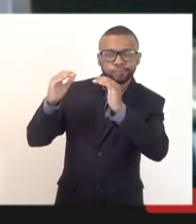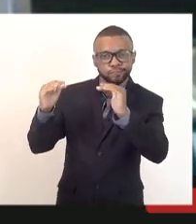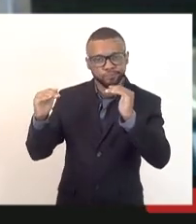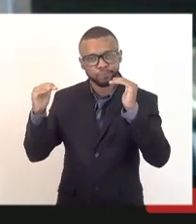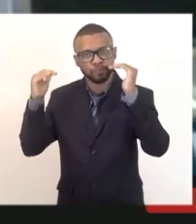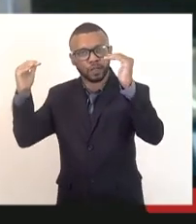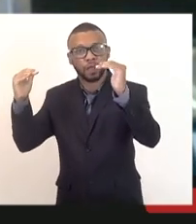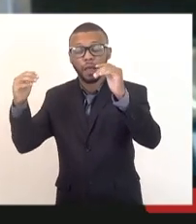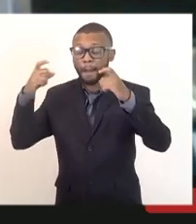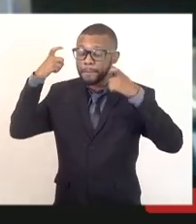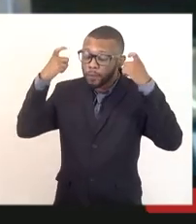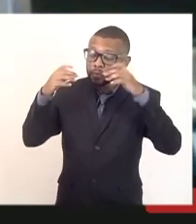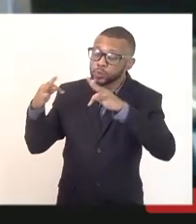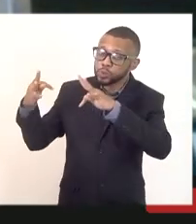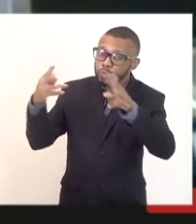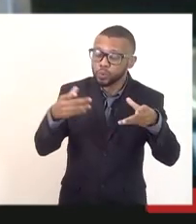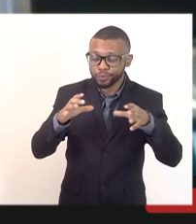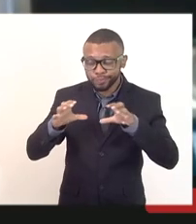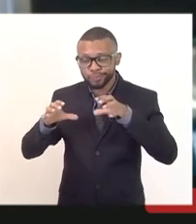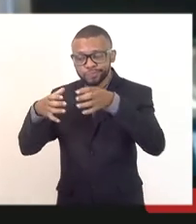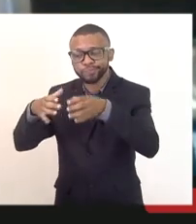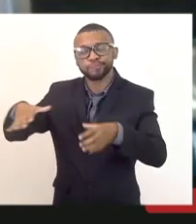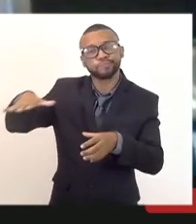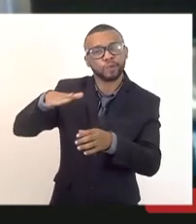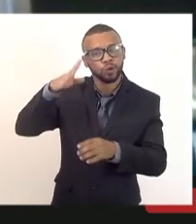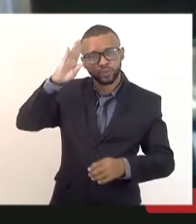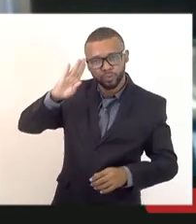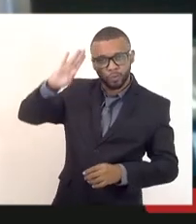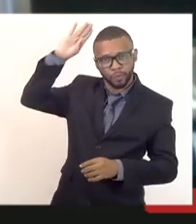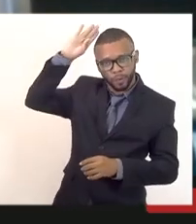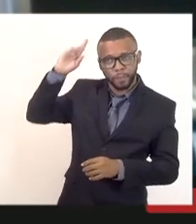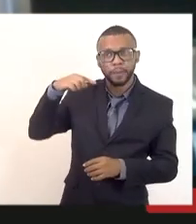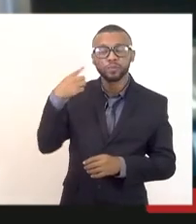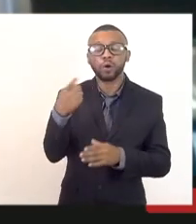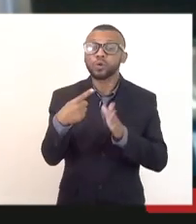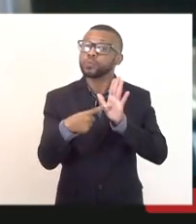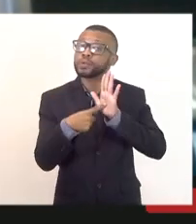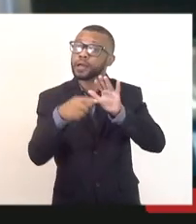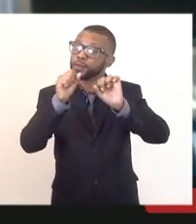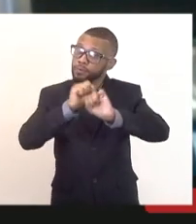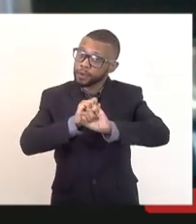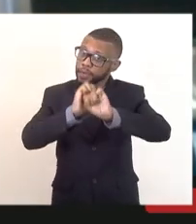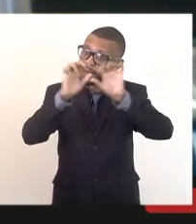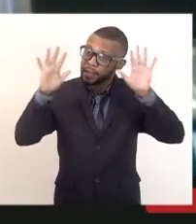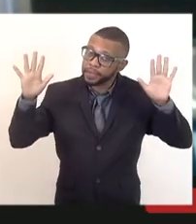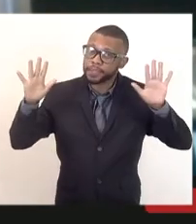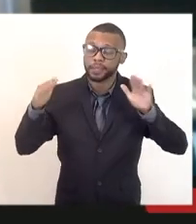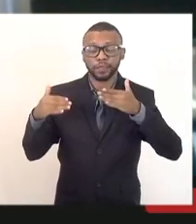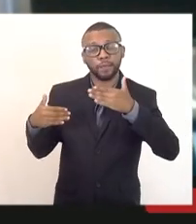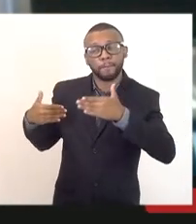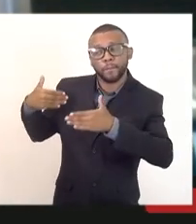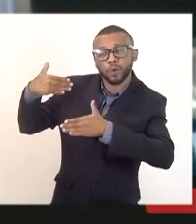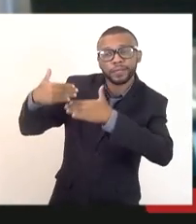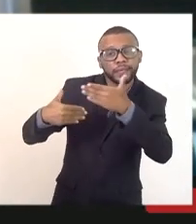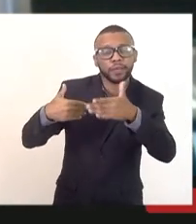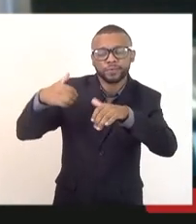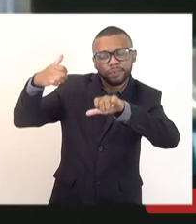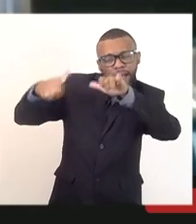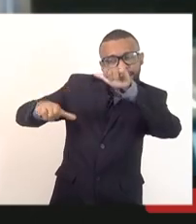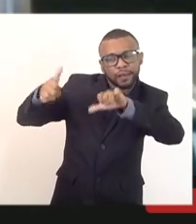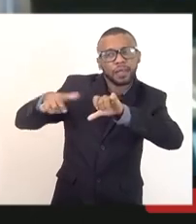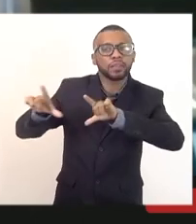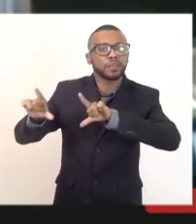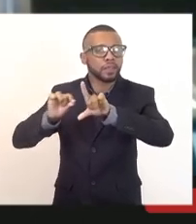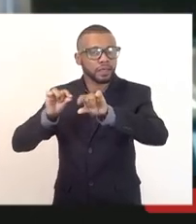de toda a corporação para nós darmos transparência a todo esse processo de seleção e o